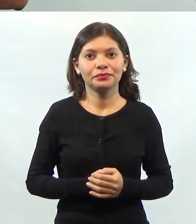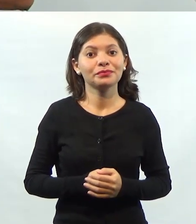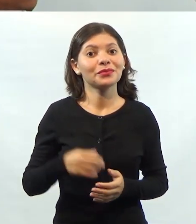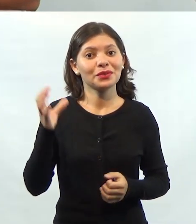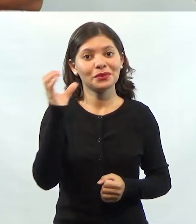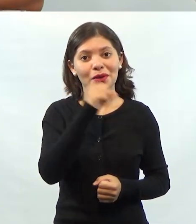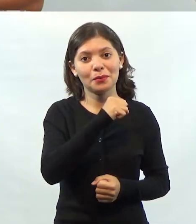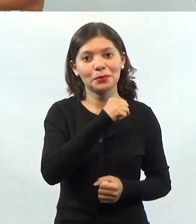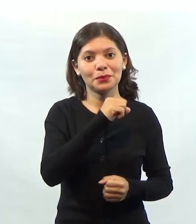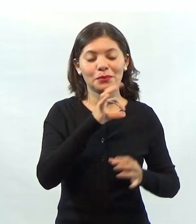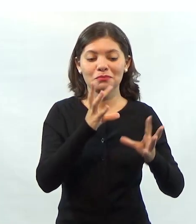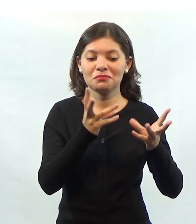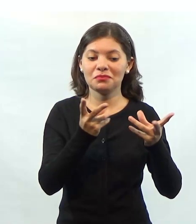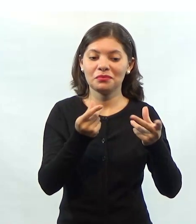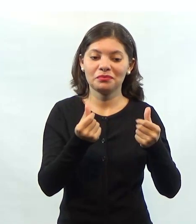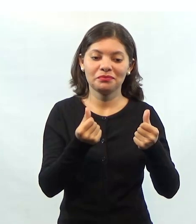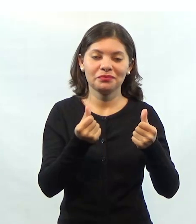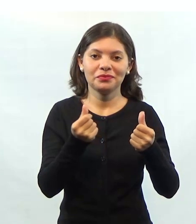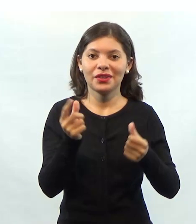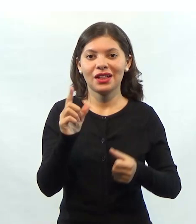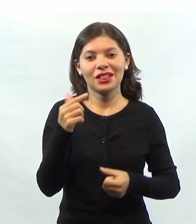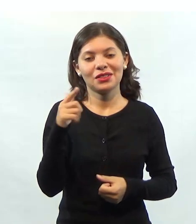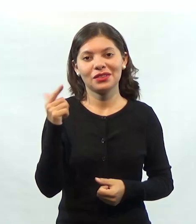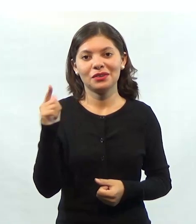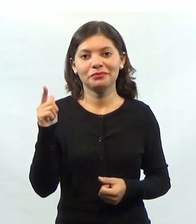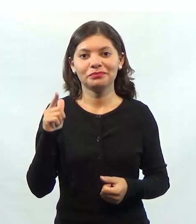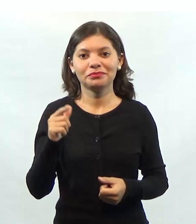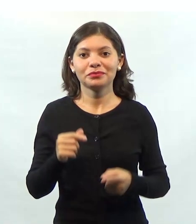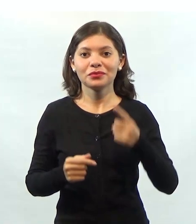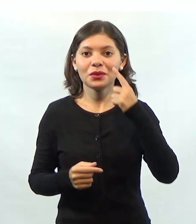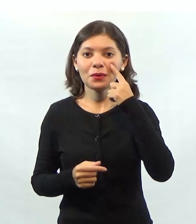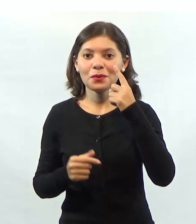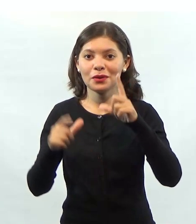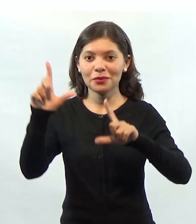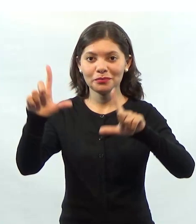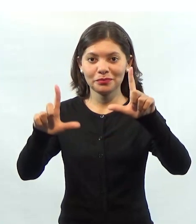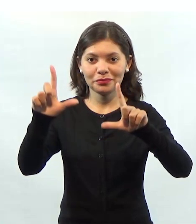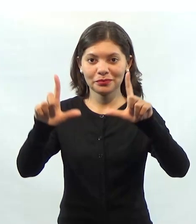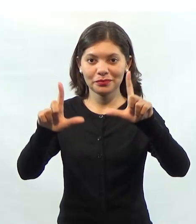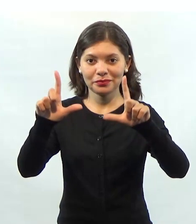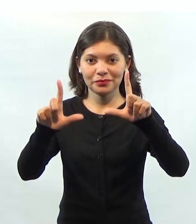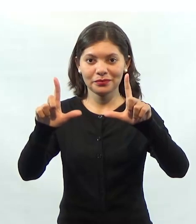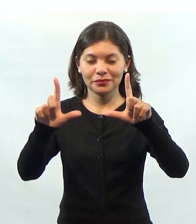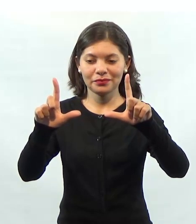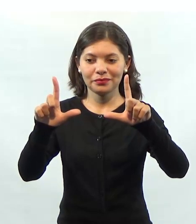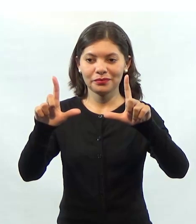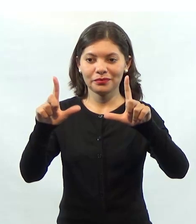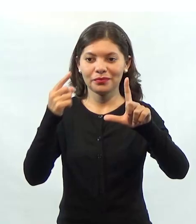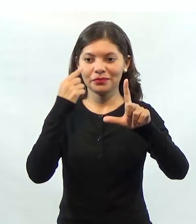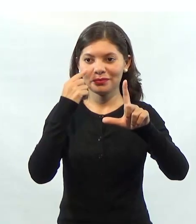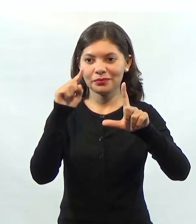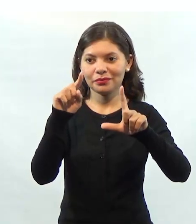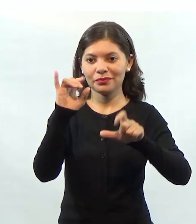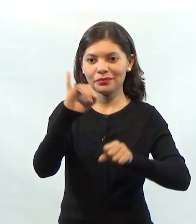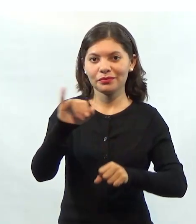sido mais eficazes. Então, aqui nós temos, olha, um quadrante onde você pode ser